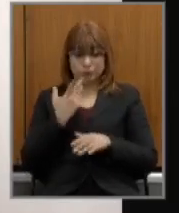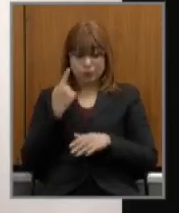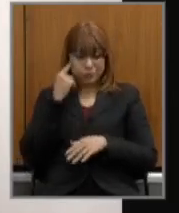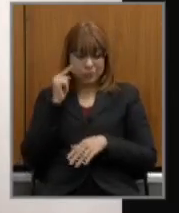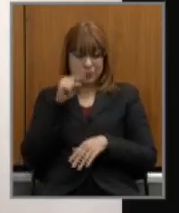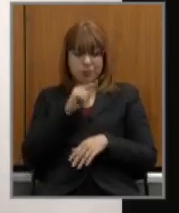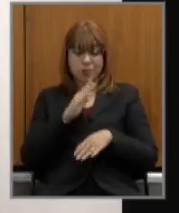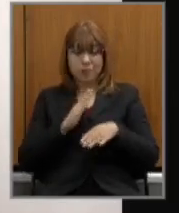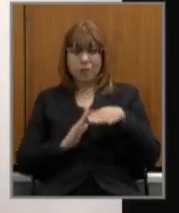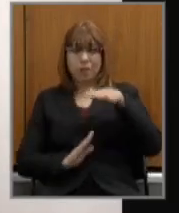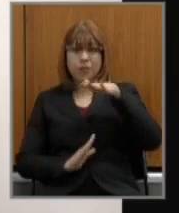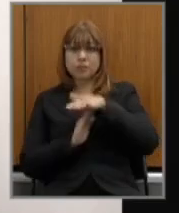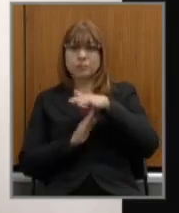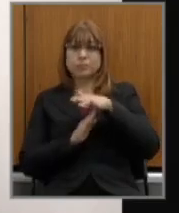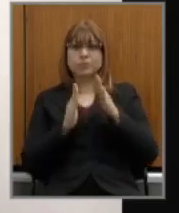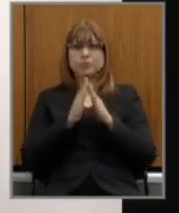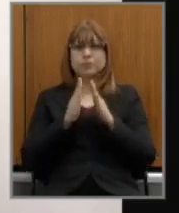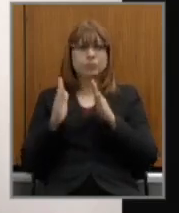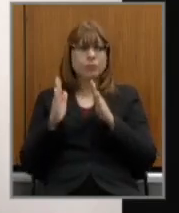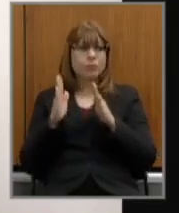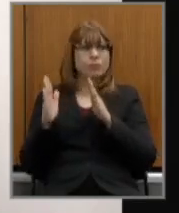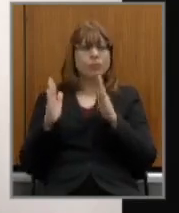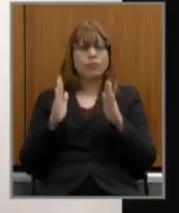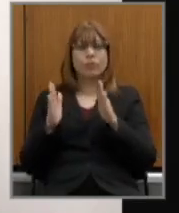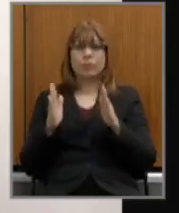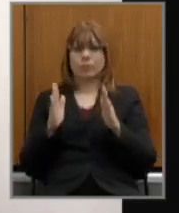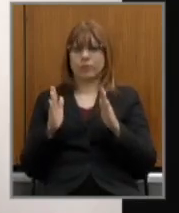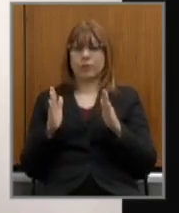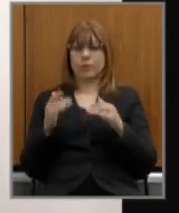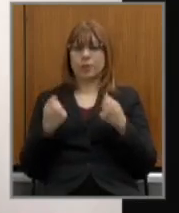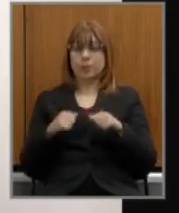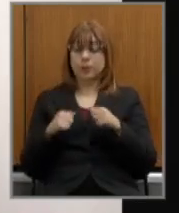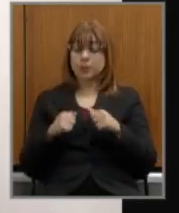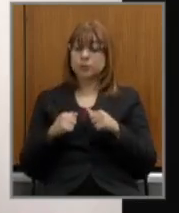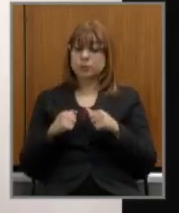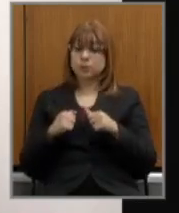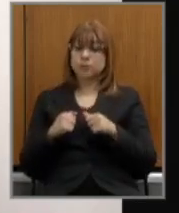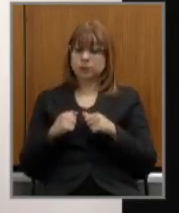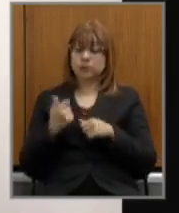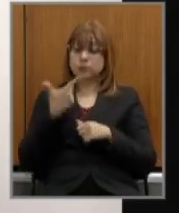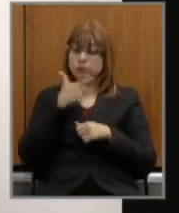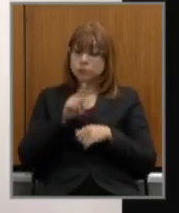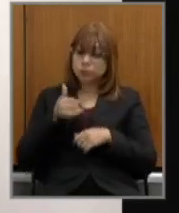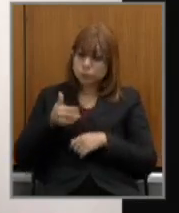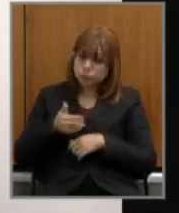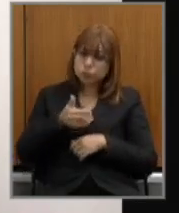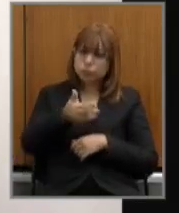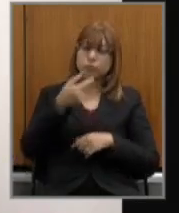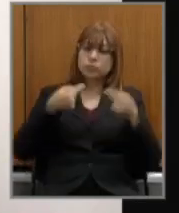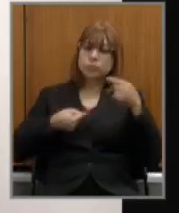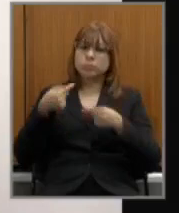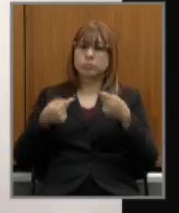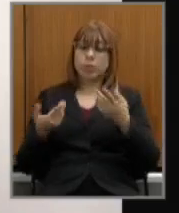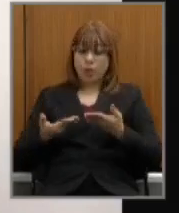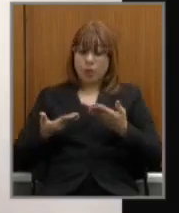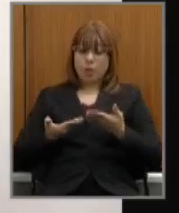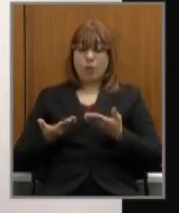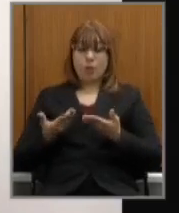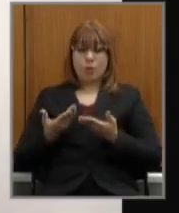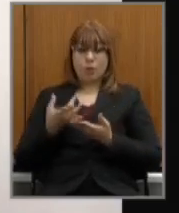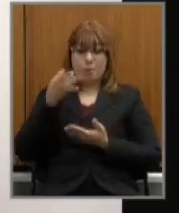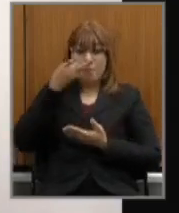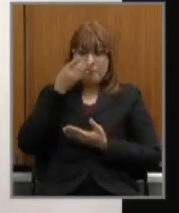é necessário para aprofundar e estender o debate nesse momento nós não temos a participação